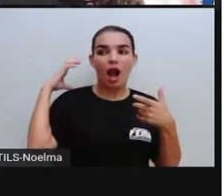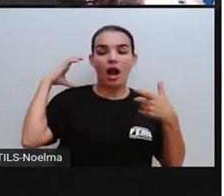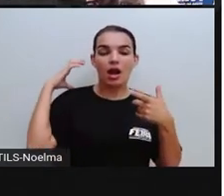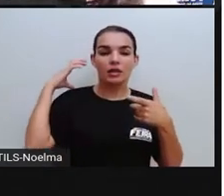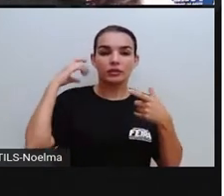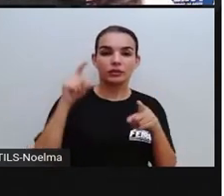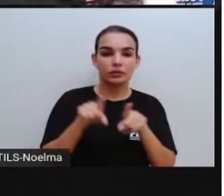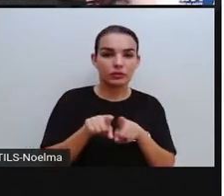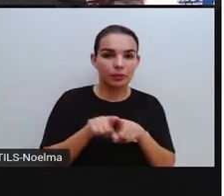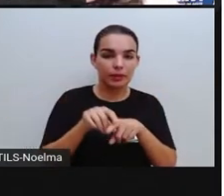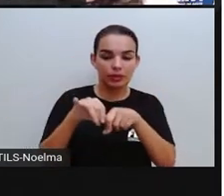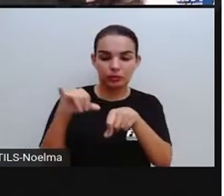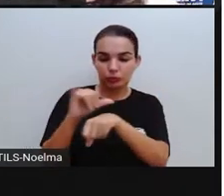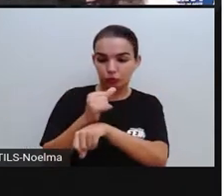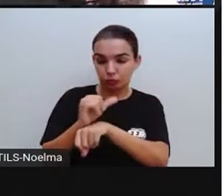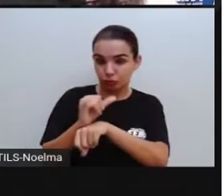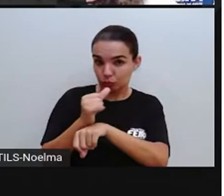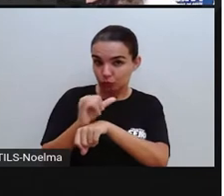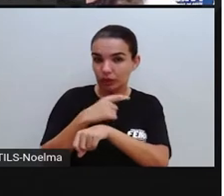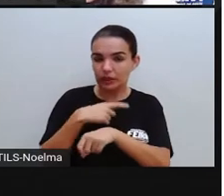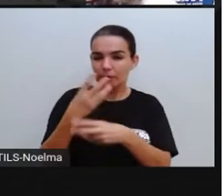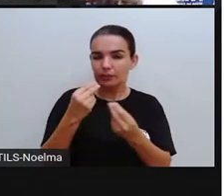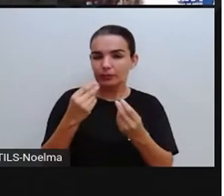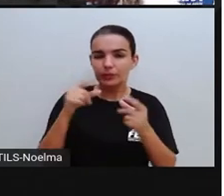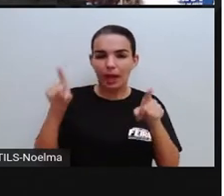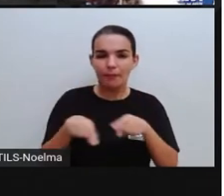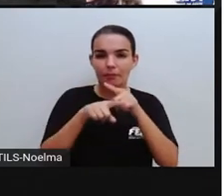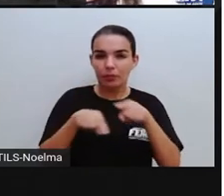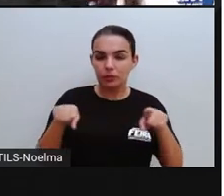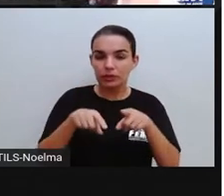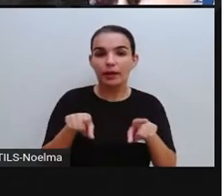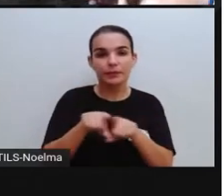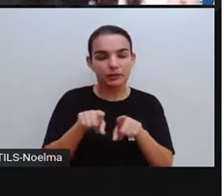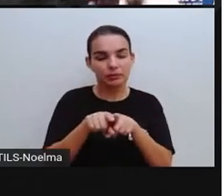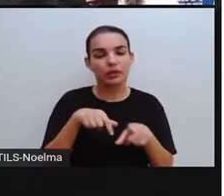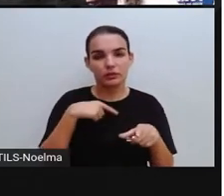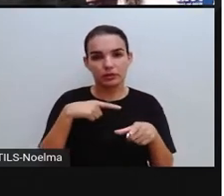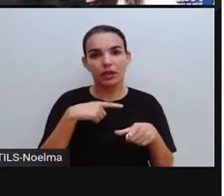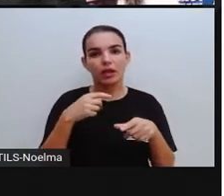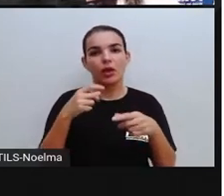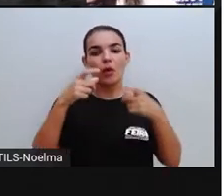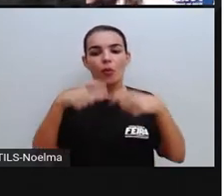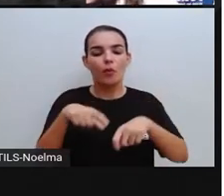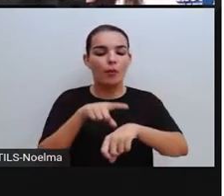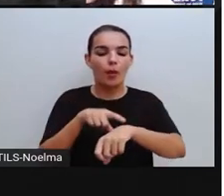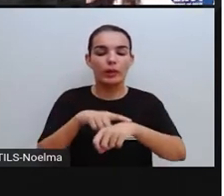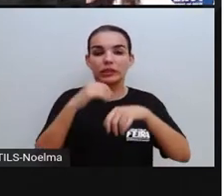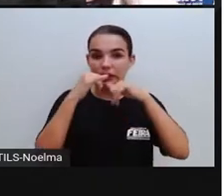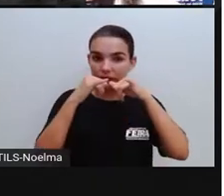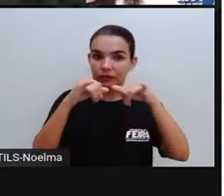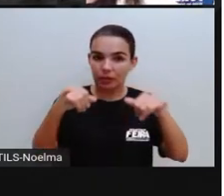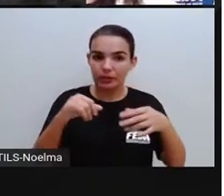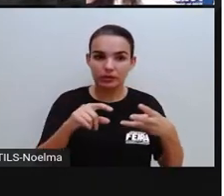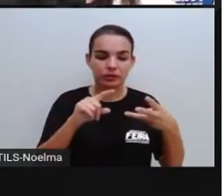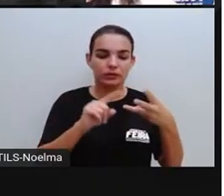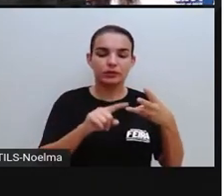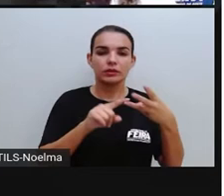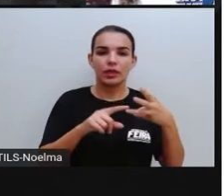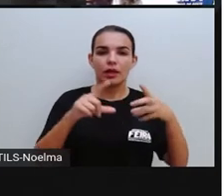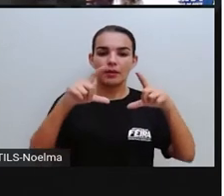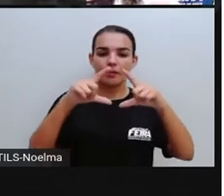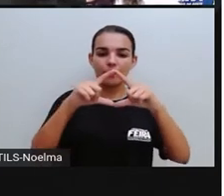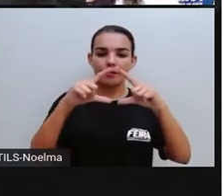do entretenimento, porque passa muita música lá, mas também tem a questão aí, né? Das informações, Band News,